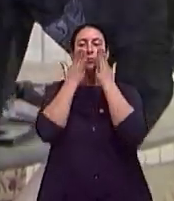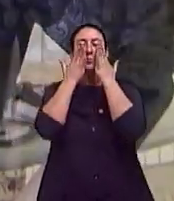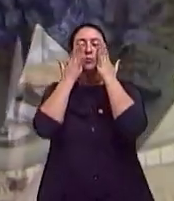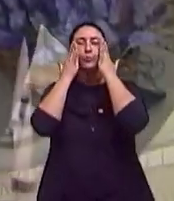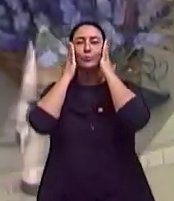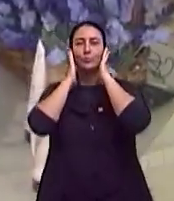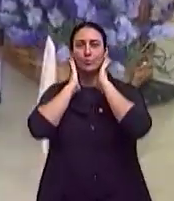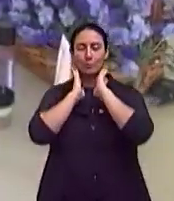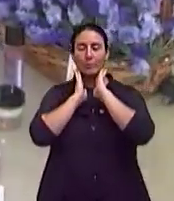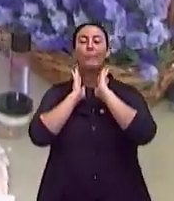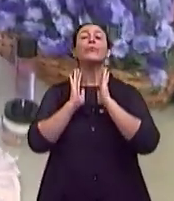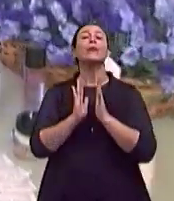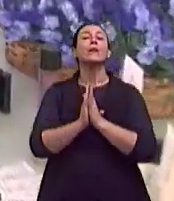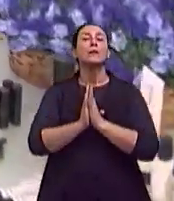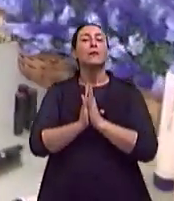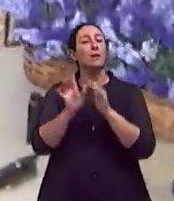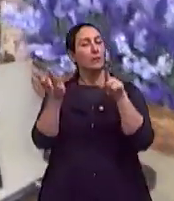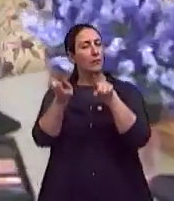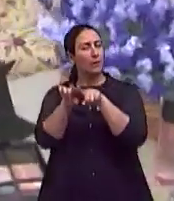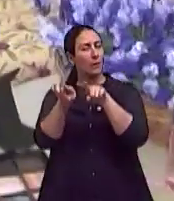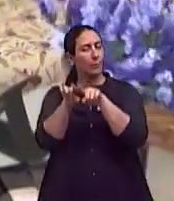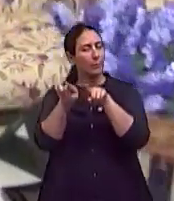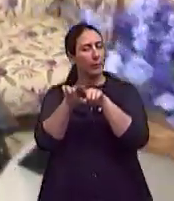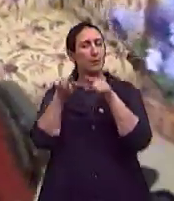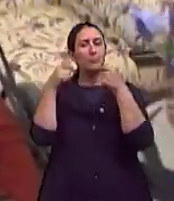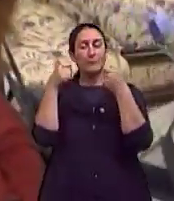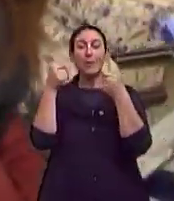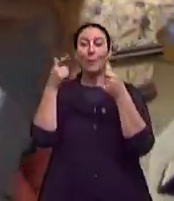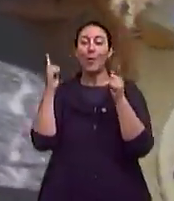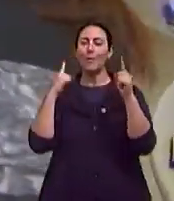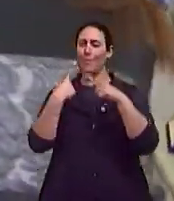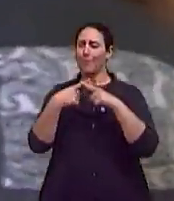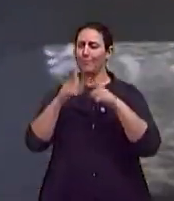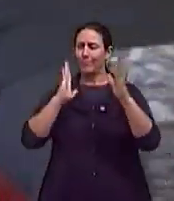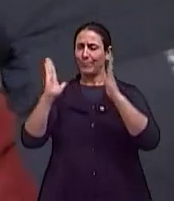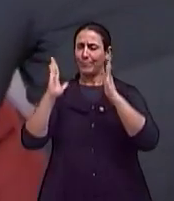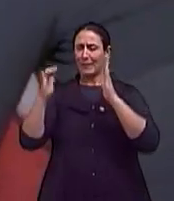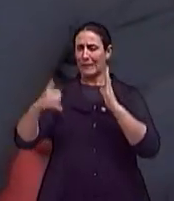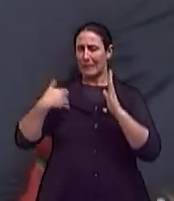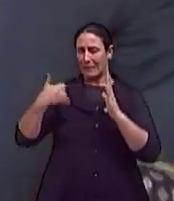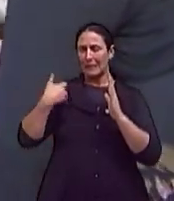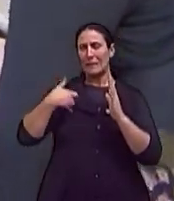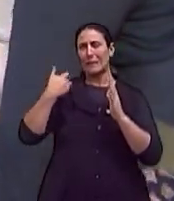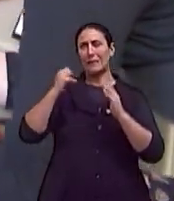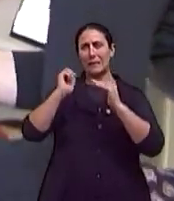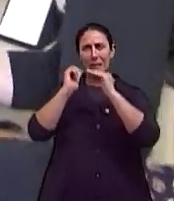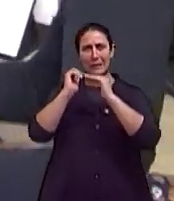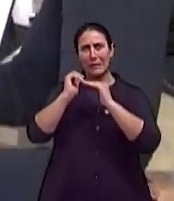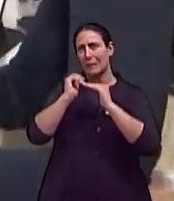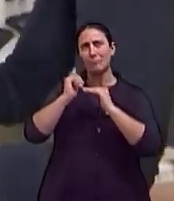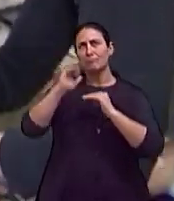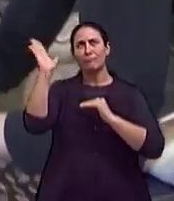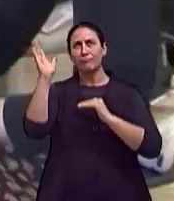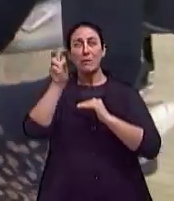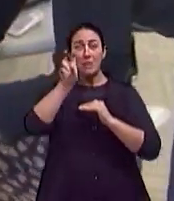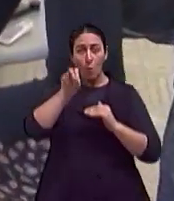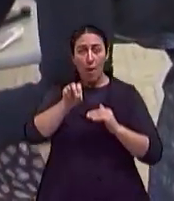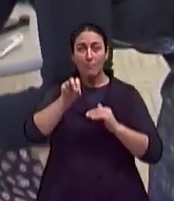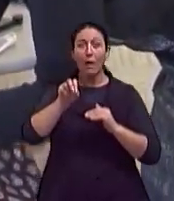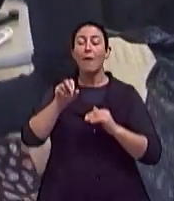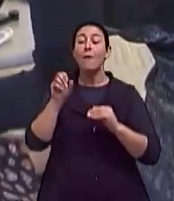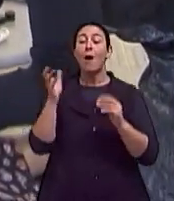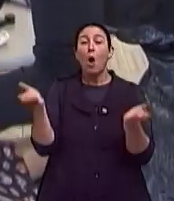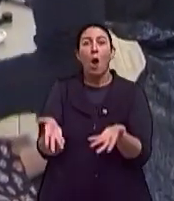os tons daí da maquiagem para o inverno, para as senhoras acima de, para mulheres acima de 50